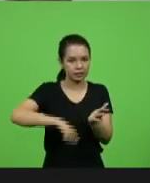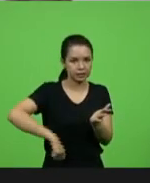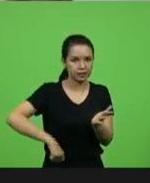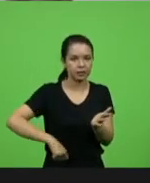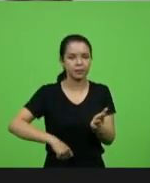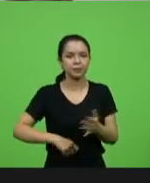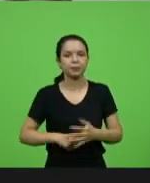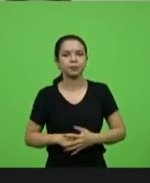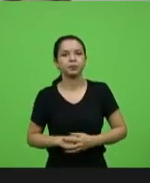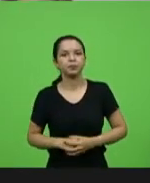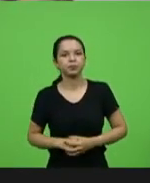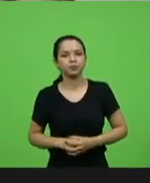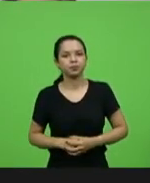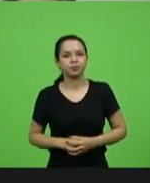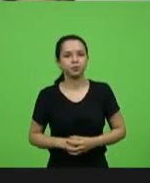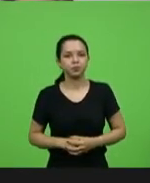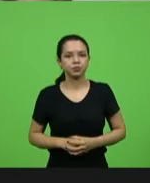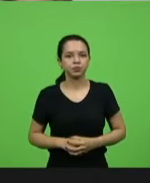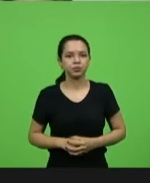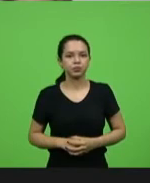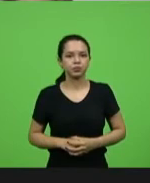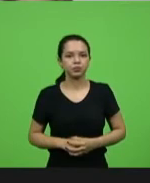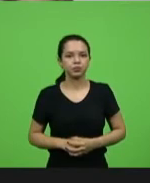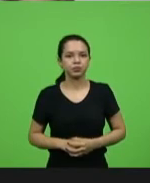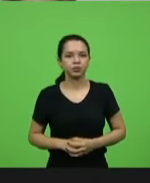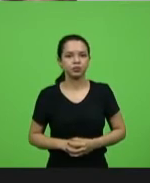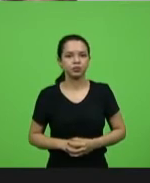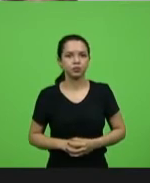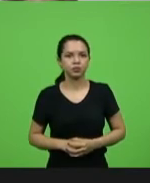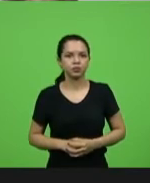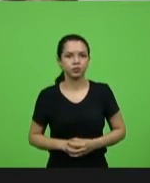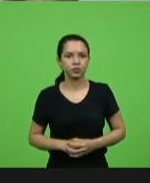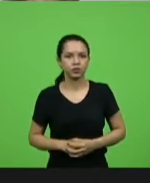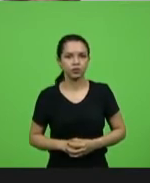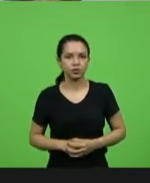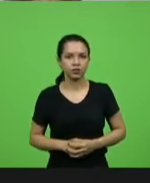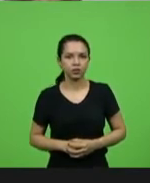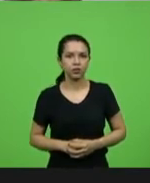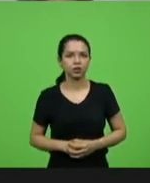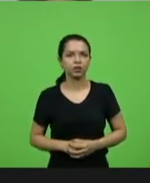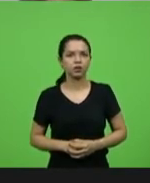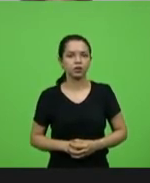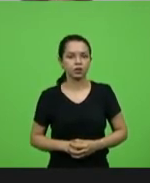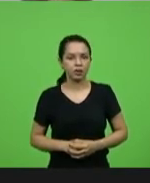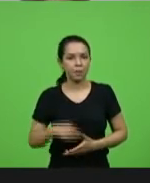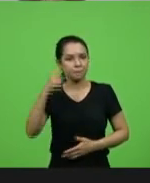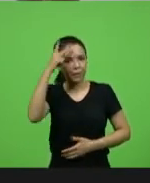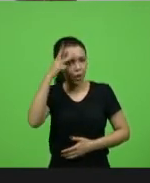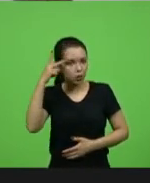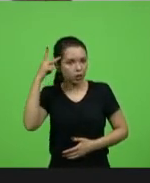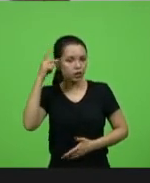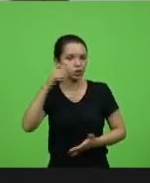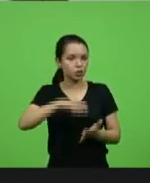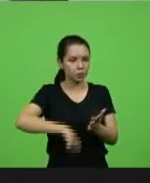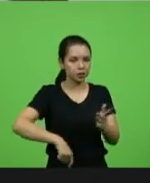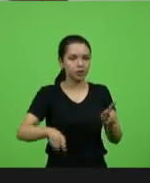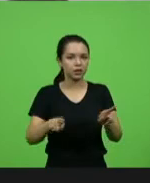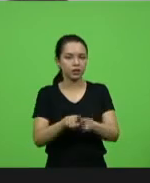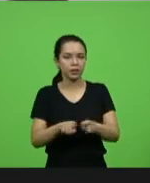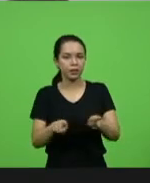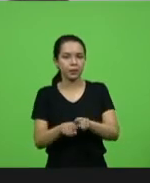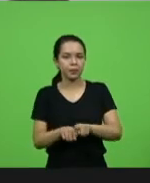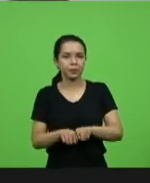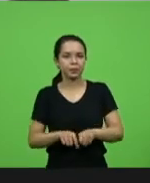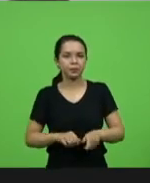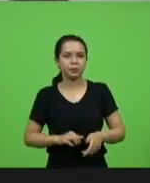Ok. Também subscrevo, senhor presidente. Também, também farei isso também, deputado Márcio.